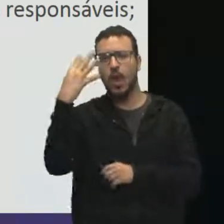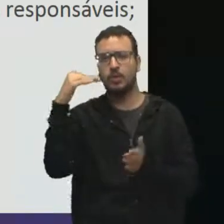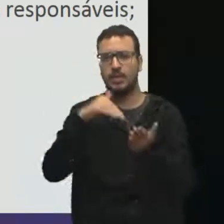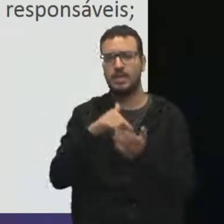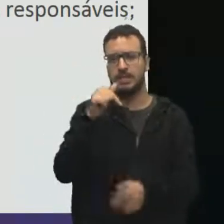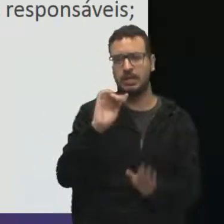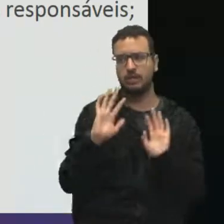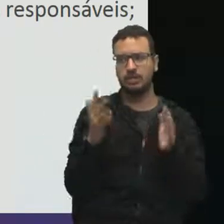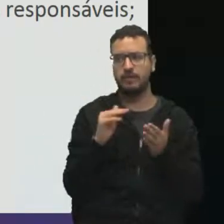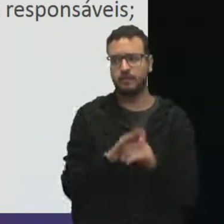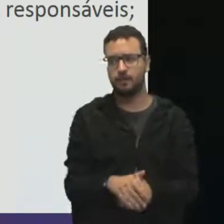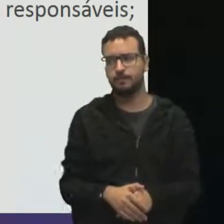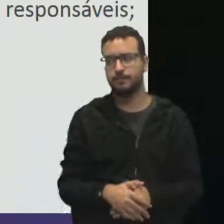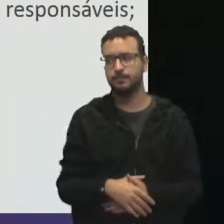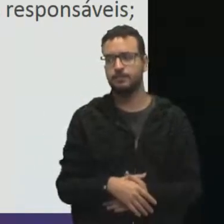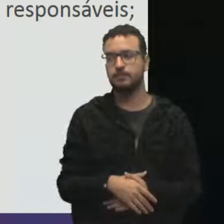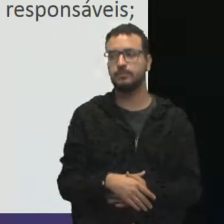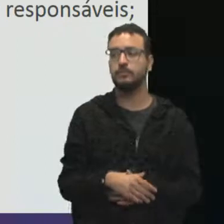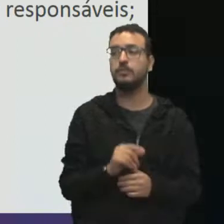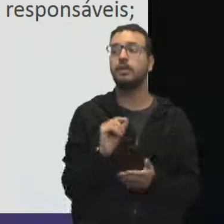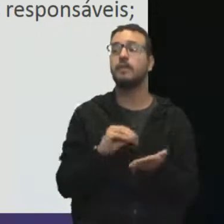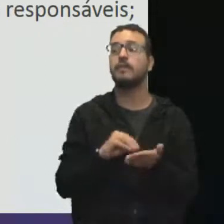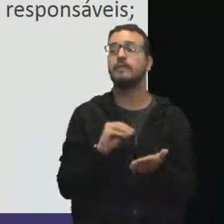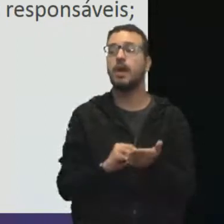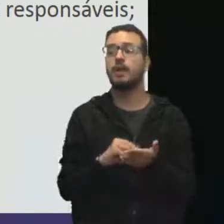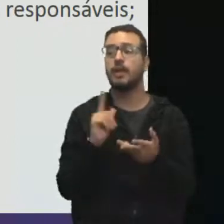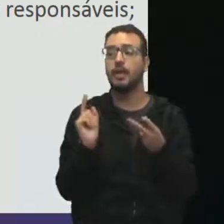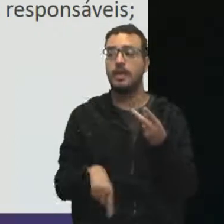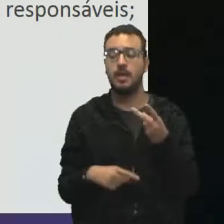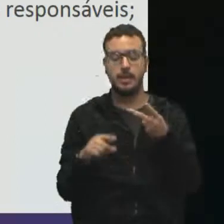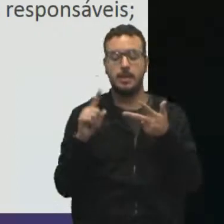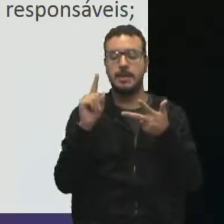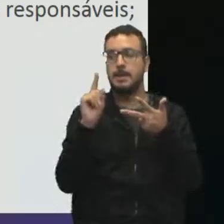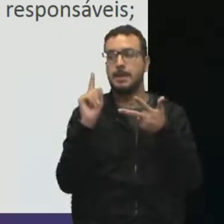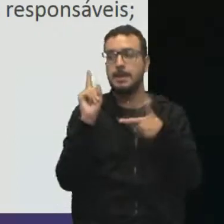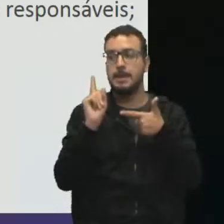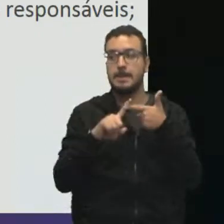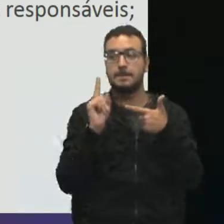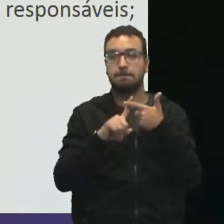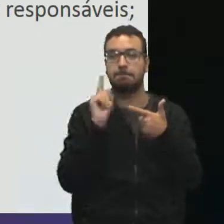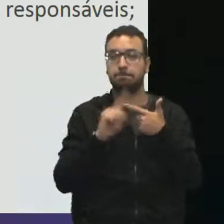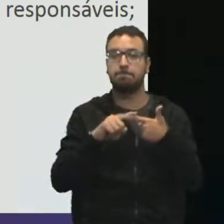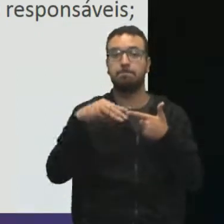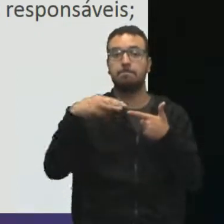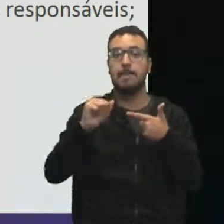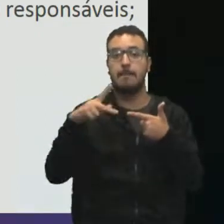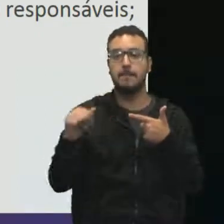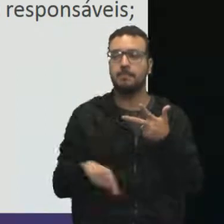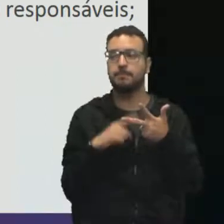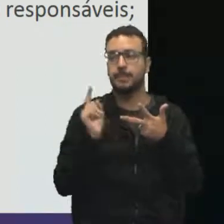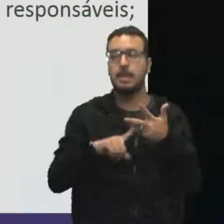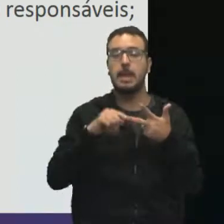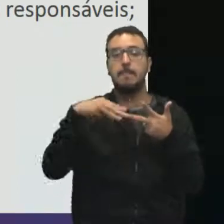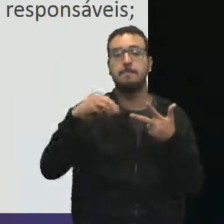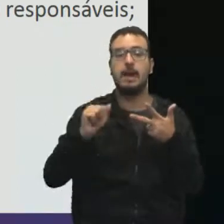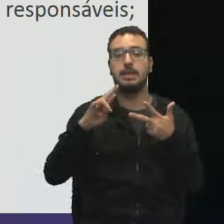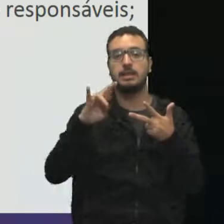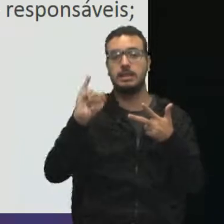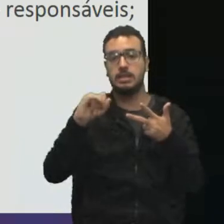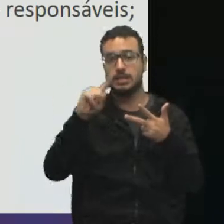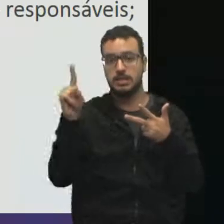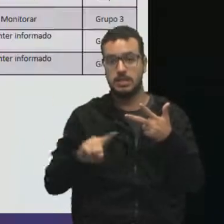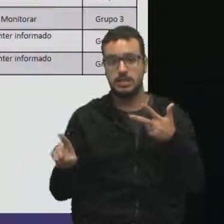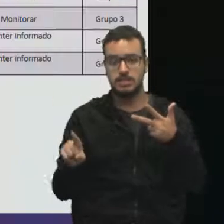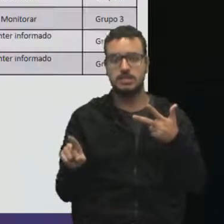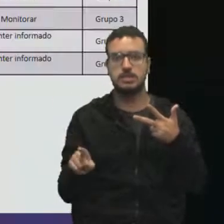indicador e reunião. Então, o é que falta? Mapa de stakeholder e matriz de interesse versus poder. O que